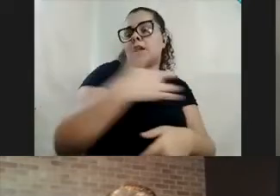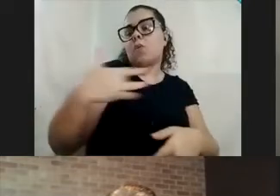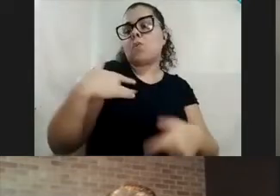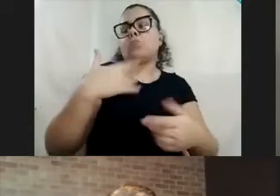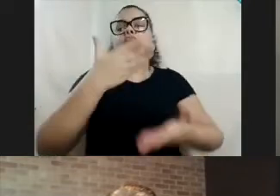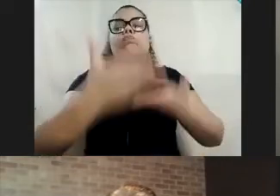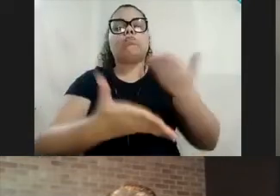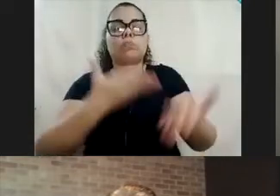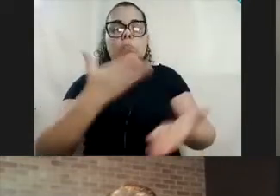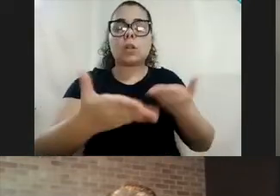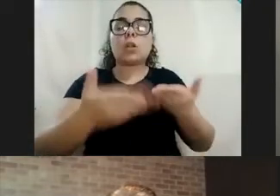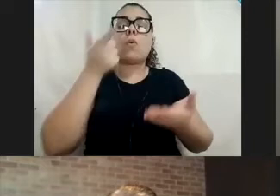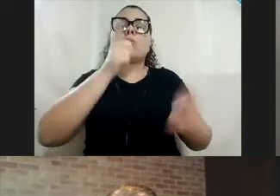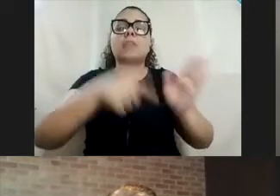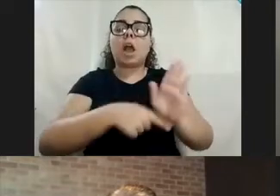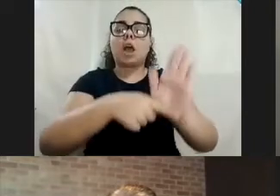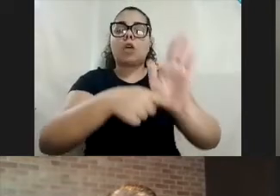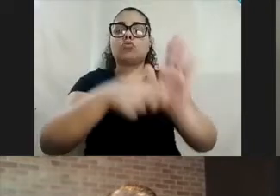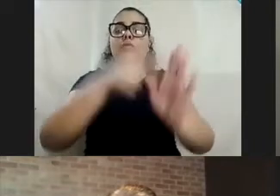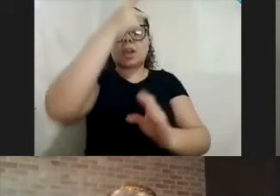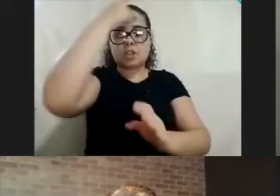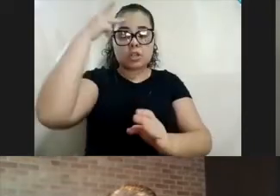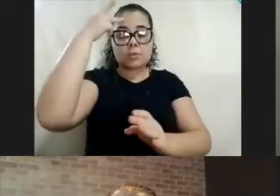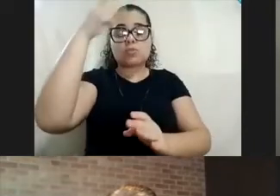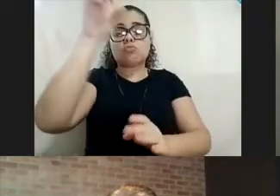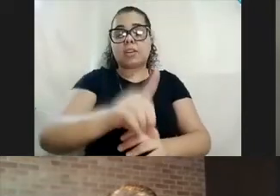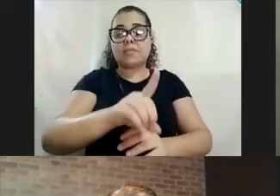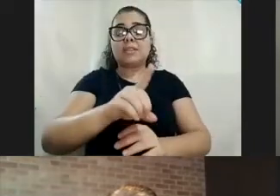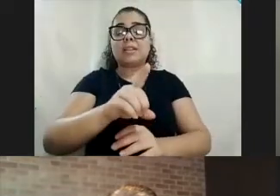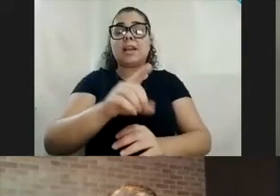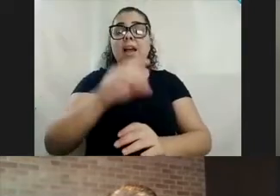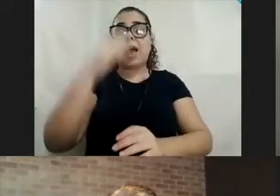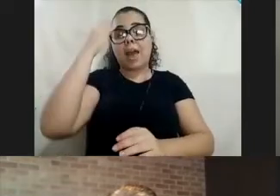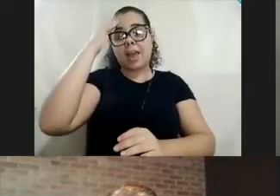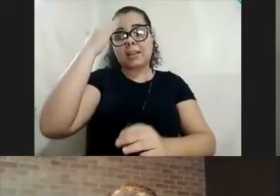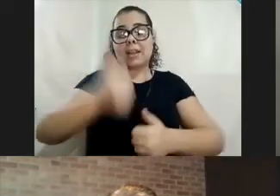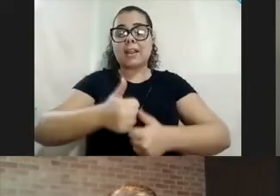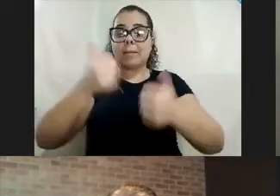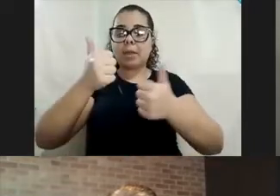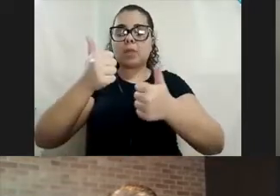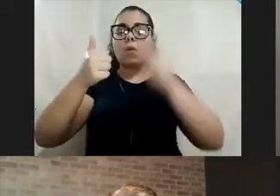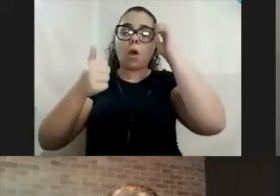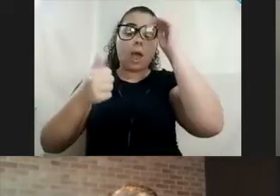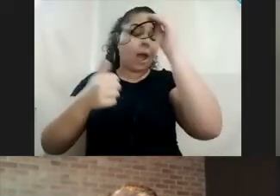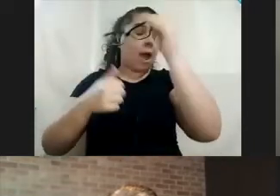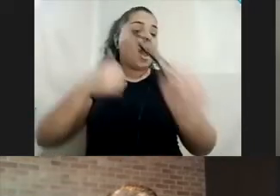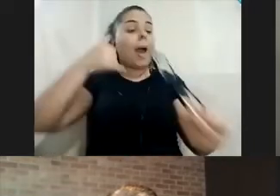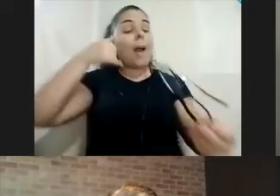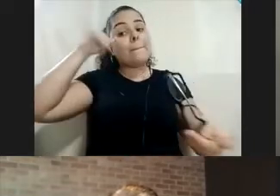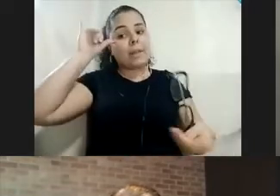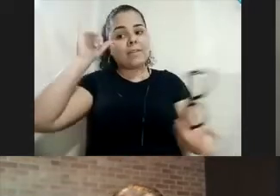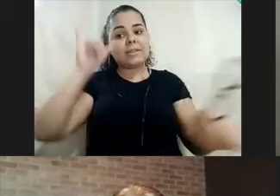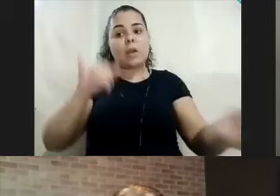Ajudarem as pessoas com deficiência a compreenderem melhor a prevenção do coronavírus, né?